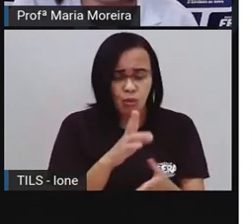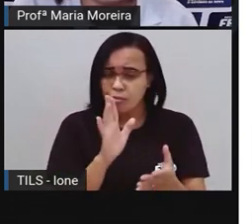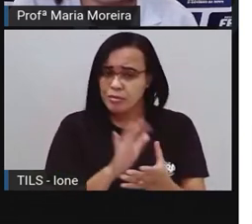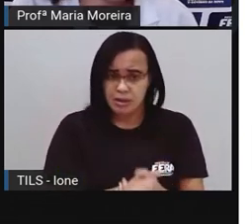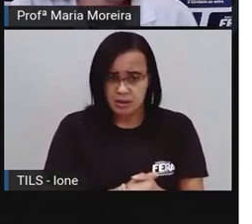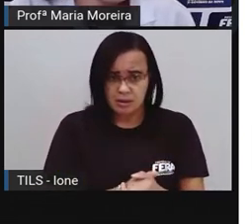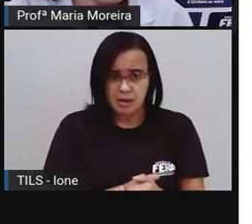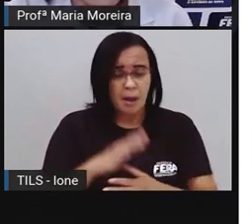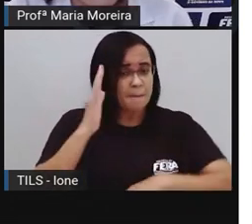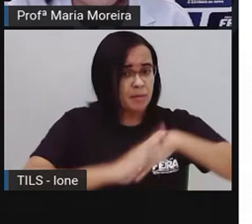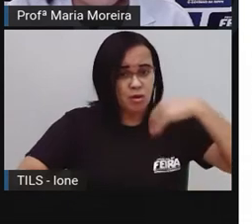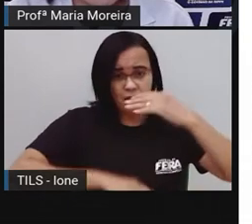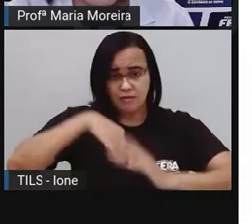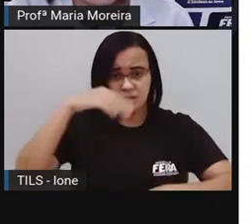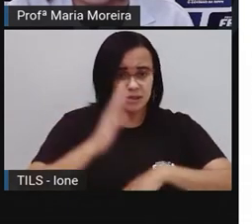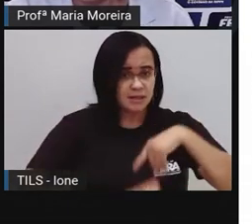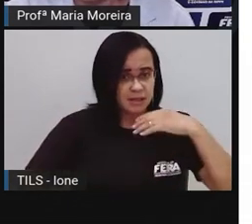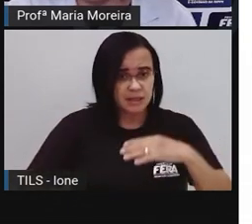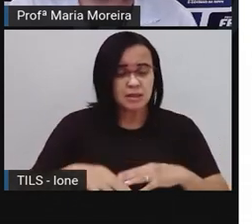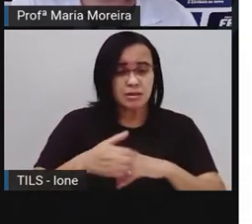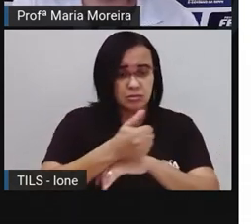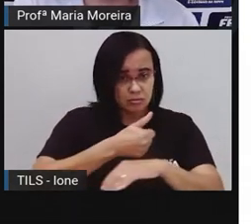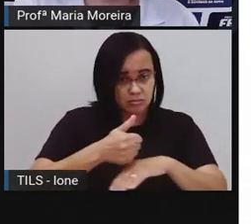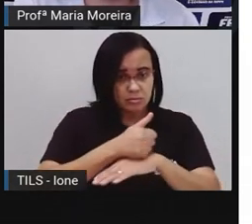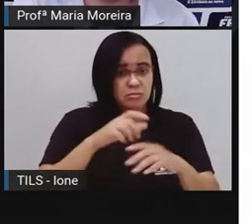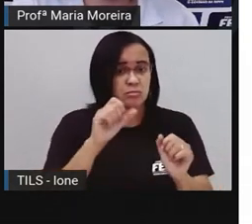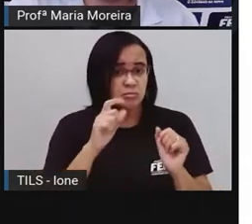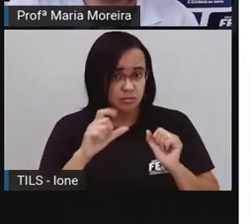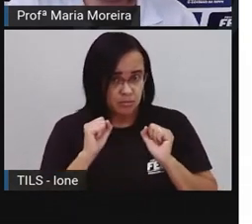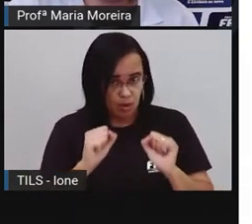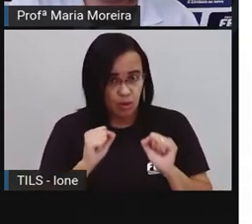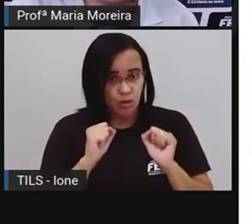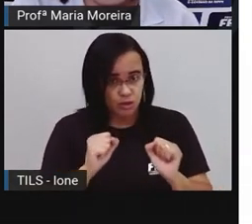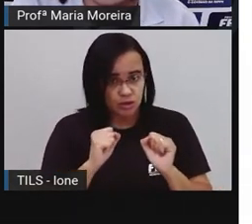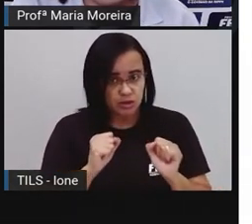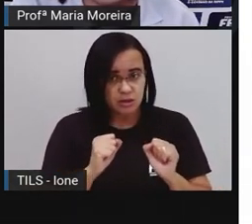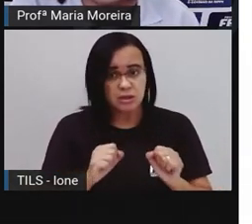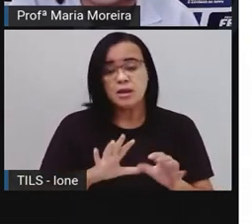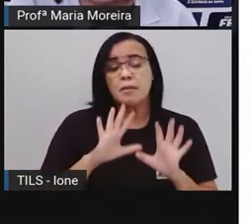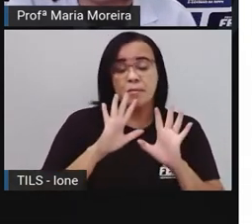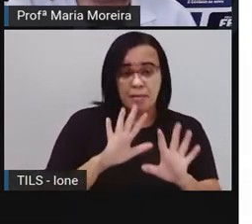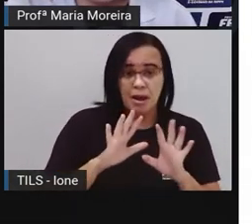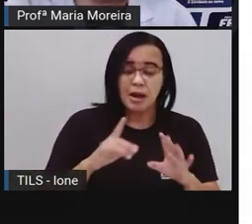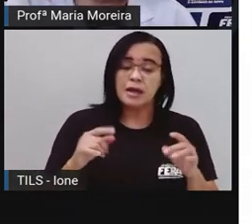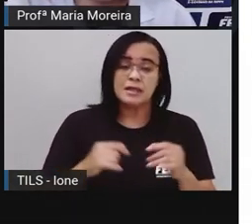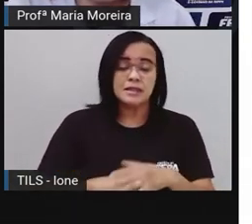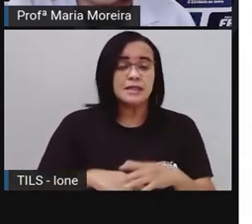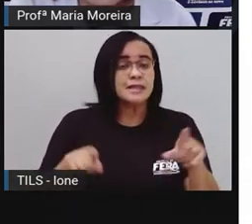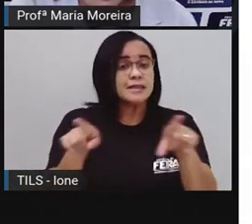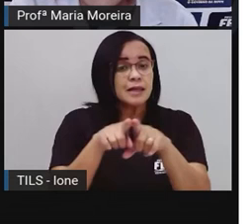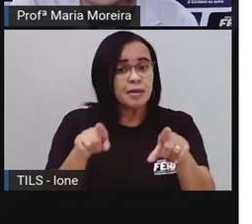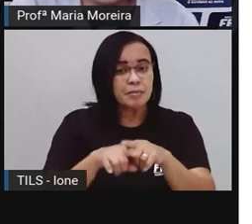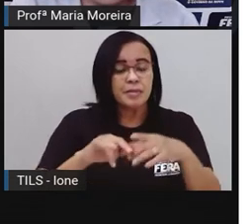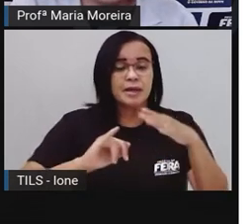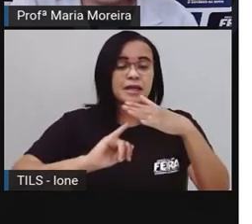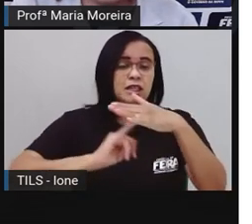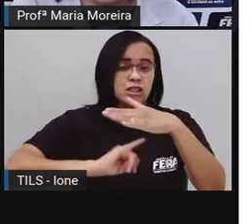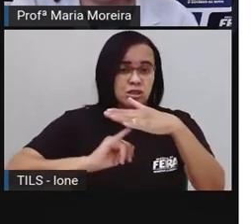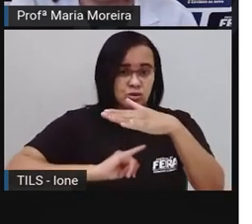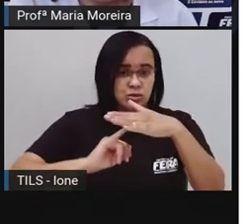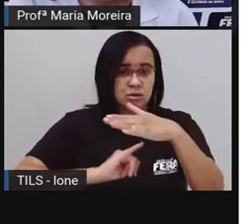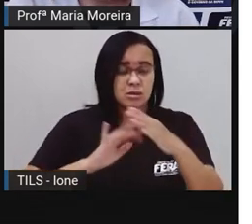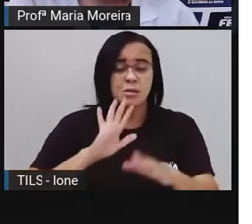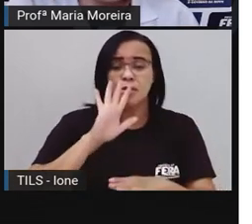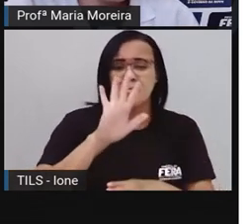destinatário. Por que, pró? Eu preciso disso. Aí é no caso de carta comercial, né? Das cartas oficiais, carta